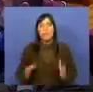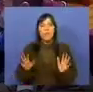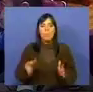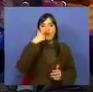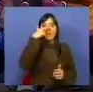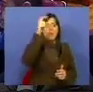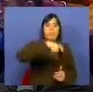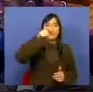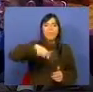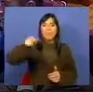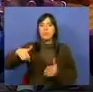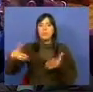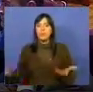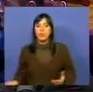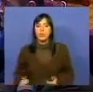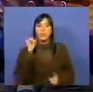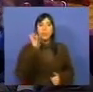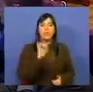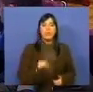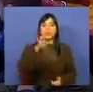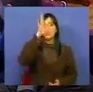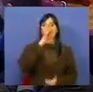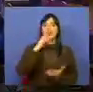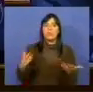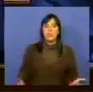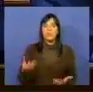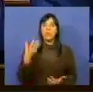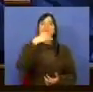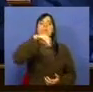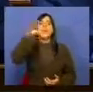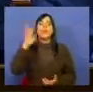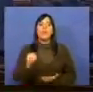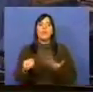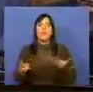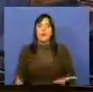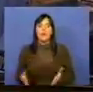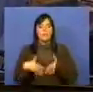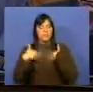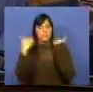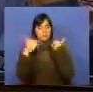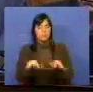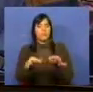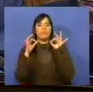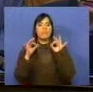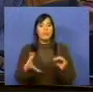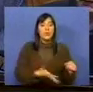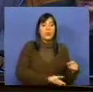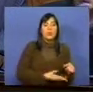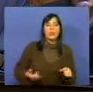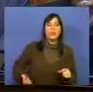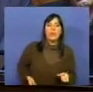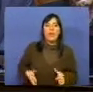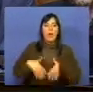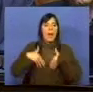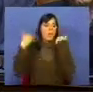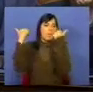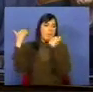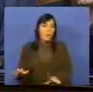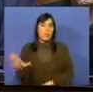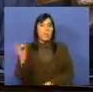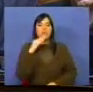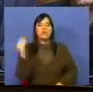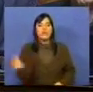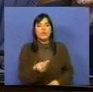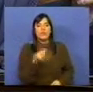pessoas, porque o seu governo, o Partido Socialista, abandonaram os desempregados, abandonaram os